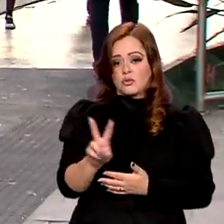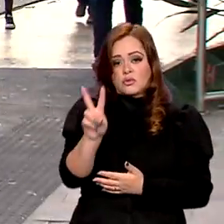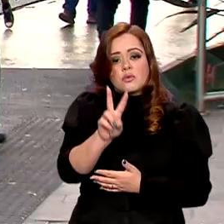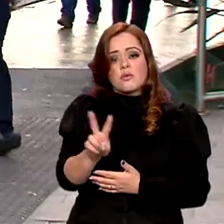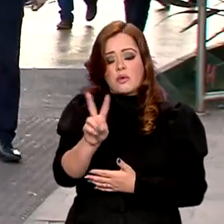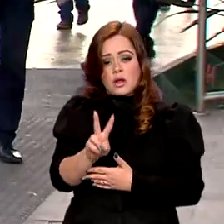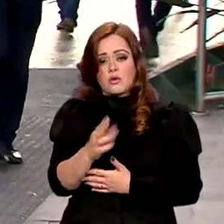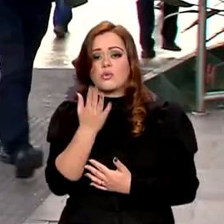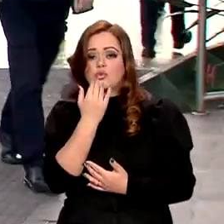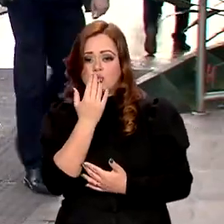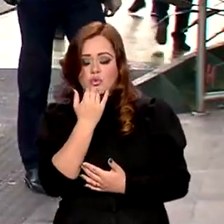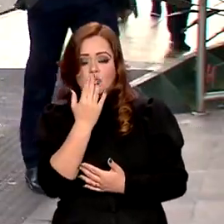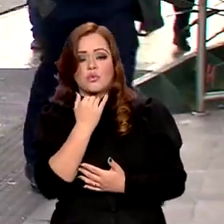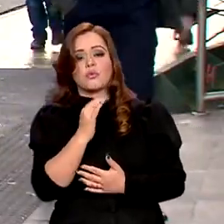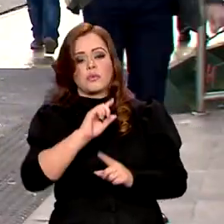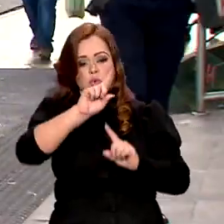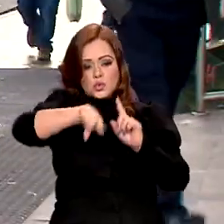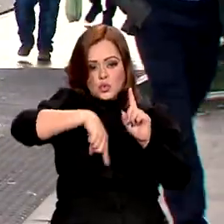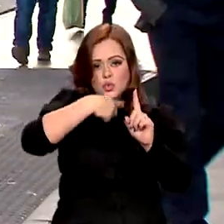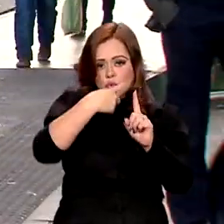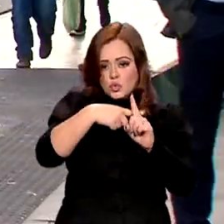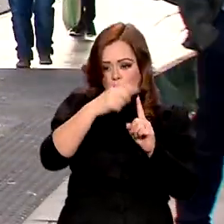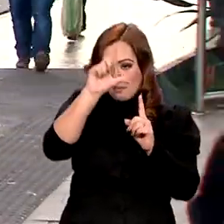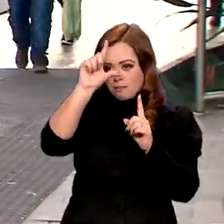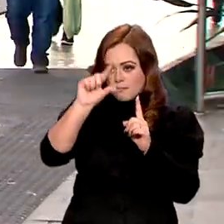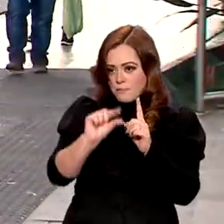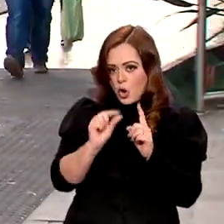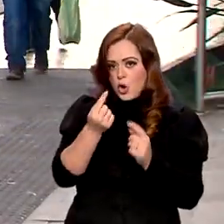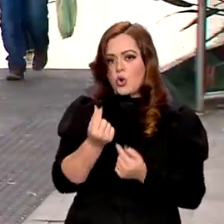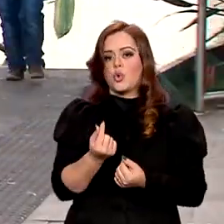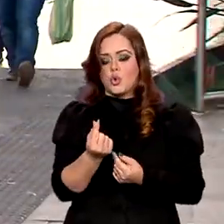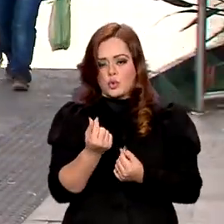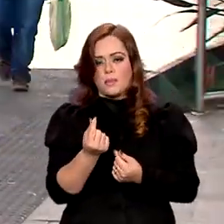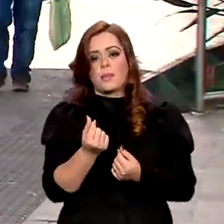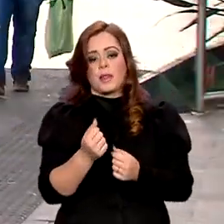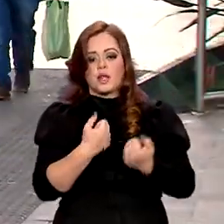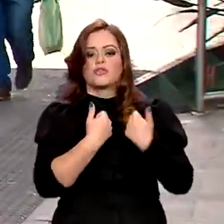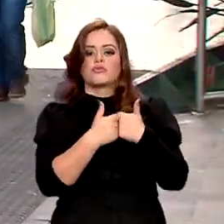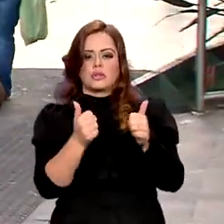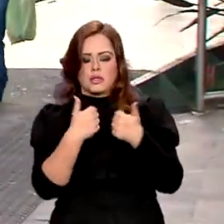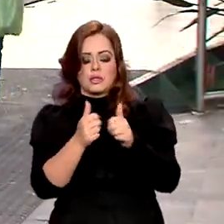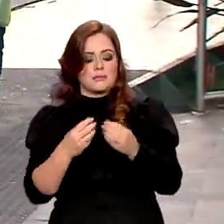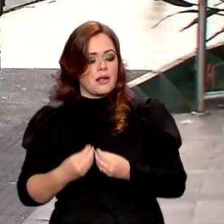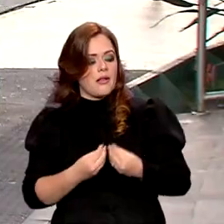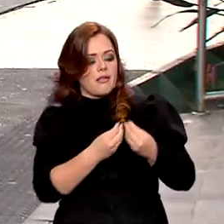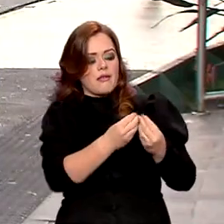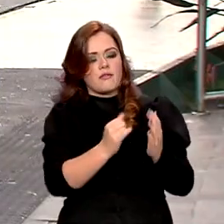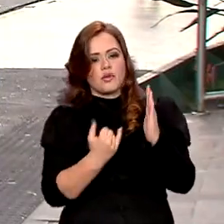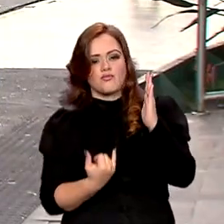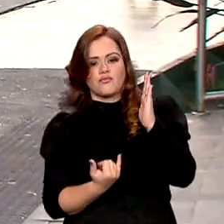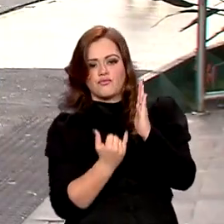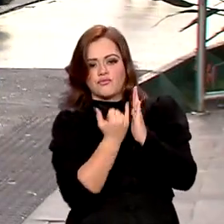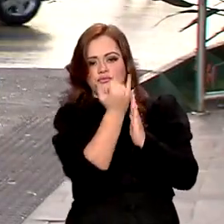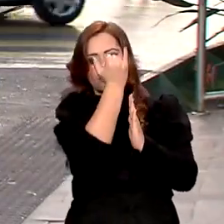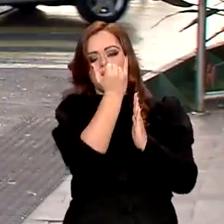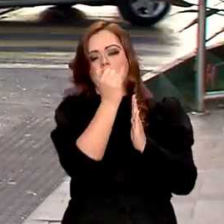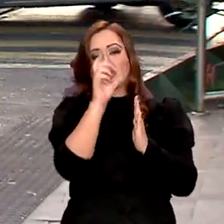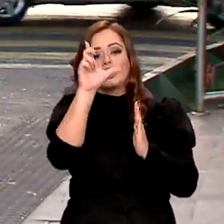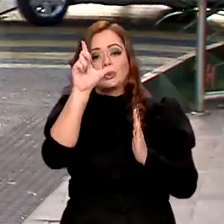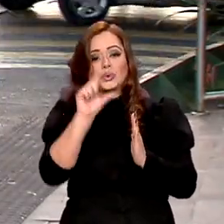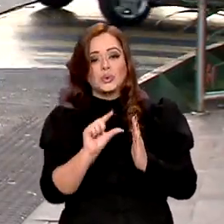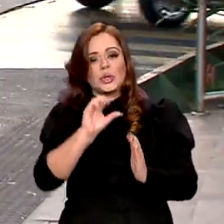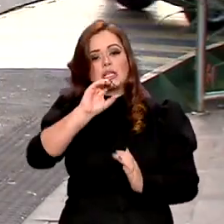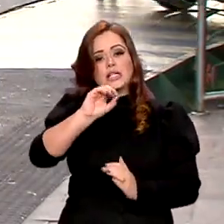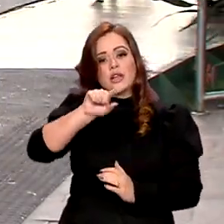alimentos, somada a uma queda de preços no setor de transportes, levaram a inflação a desacelerar para